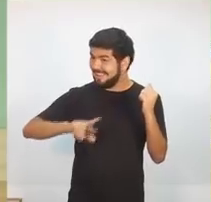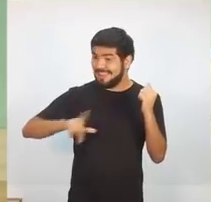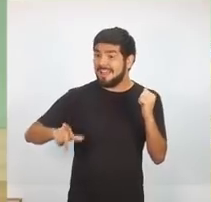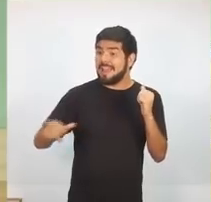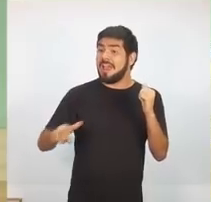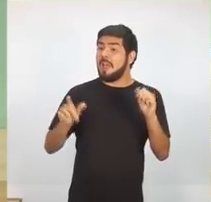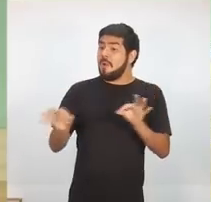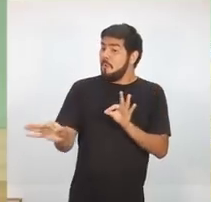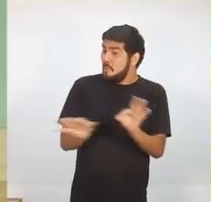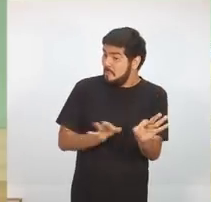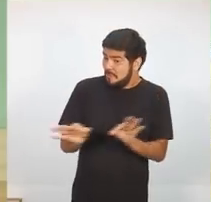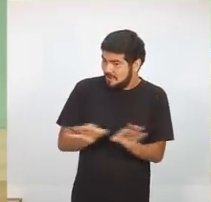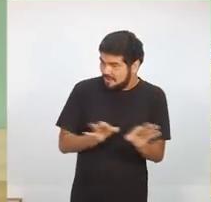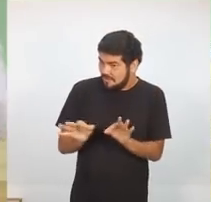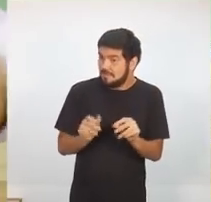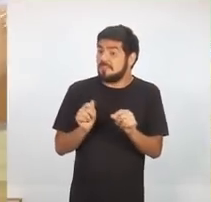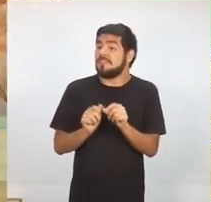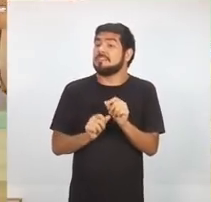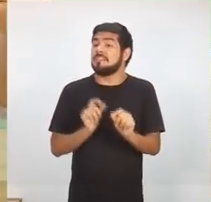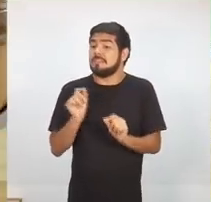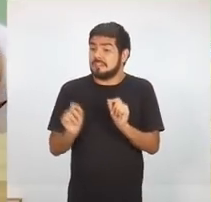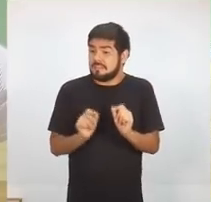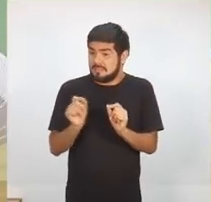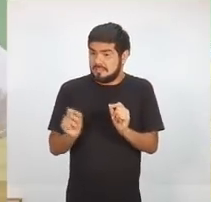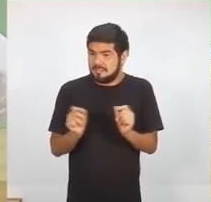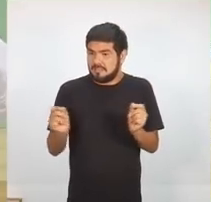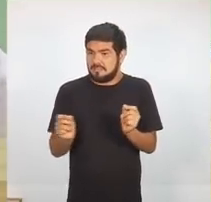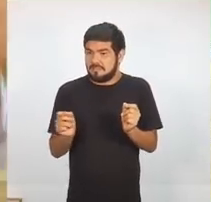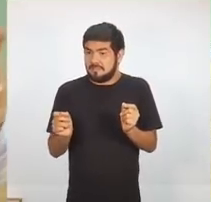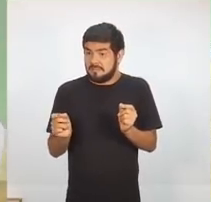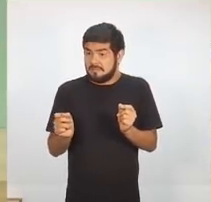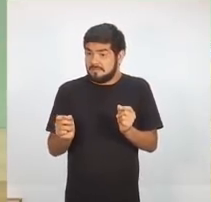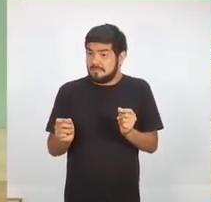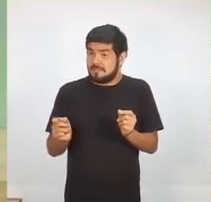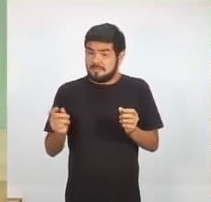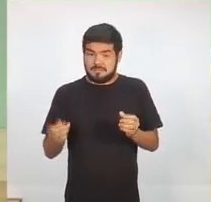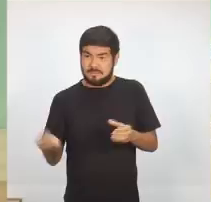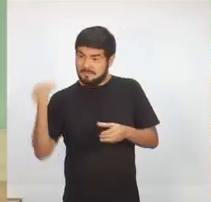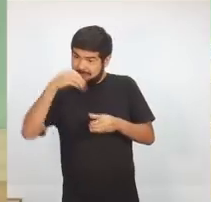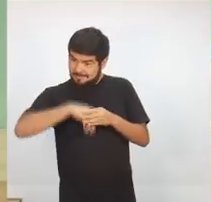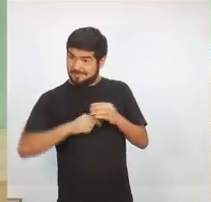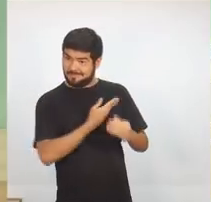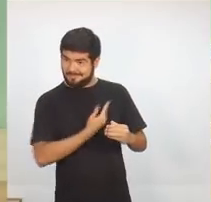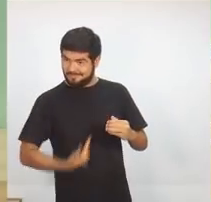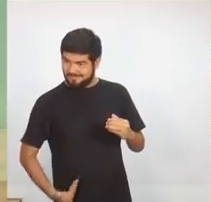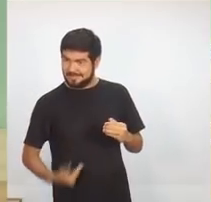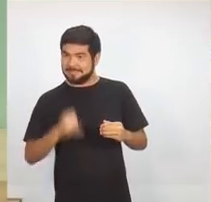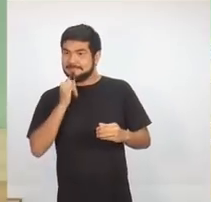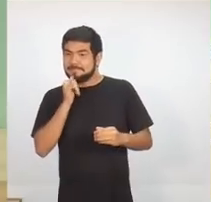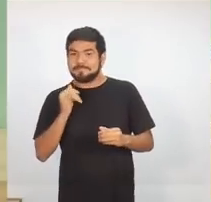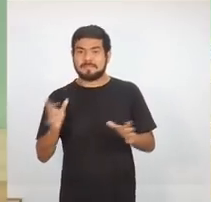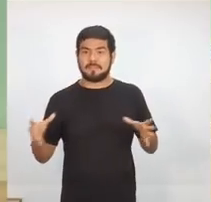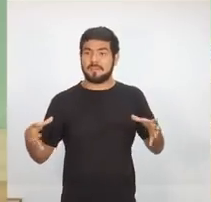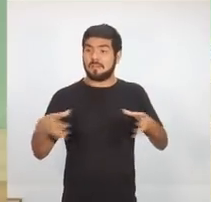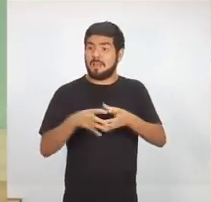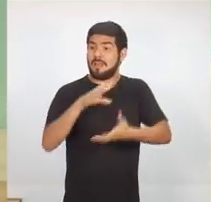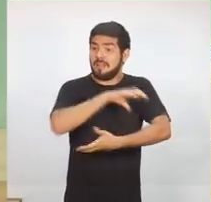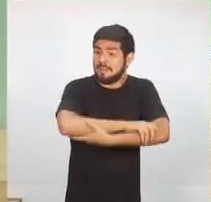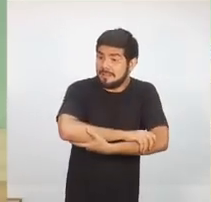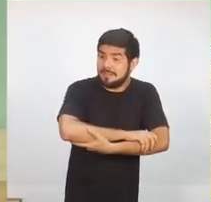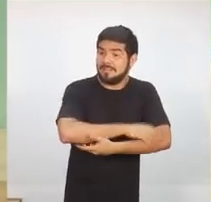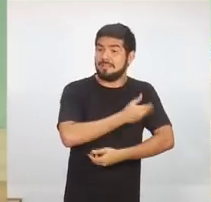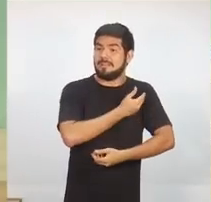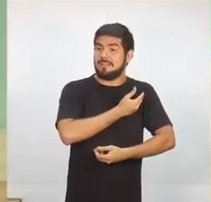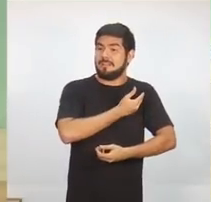um programa que vai fazer a transversalidade dentro do governo. Secretaria de Educação, Secretaria de